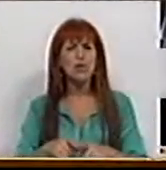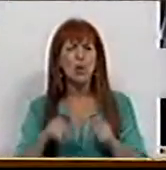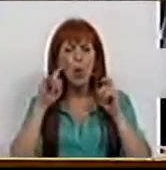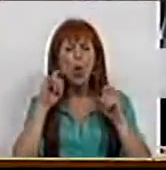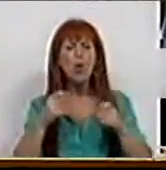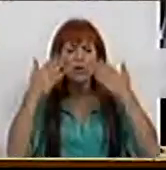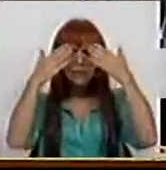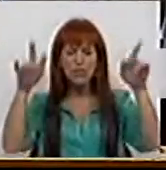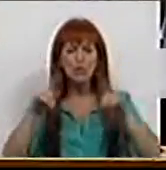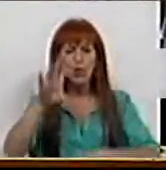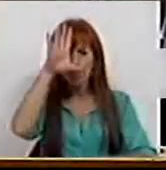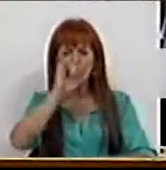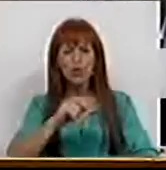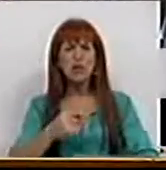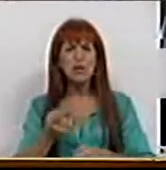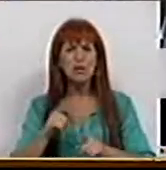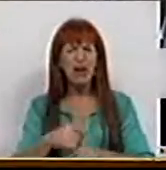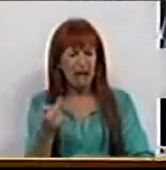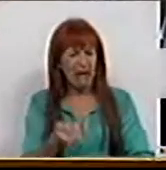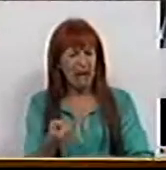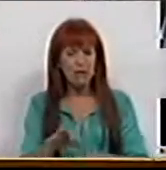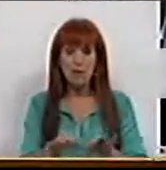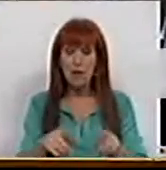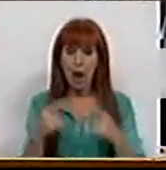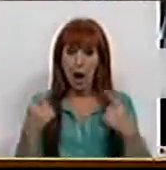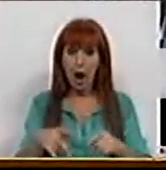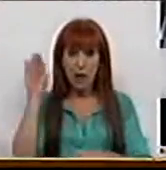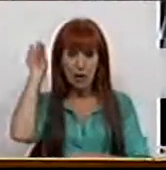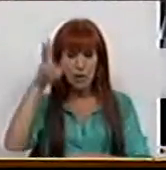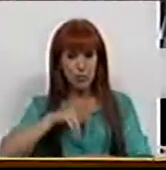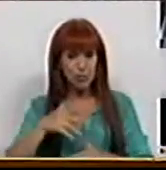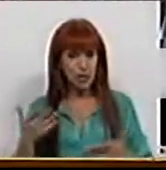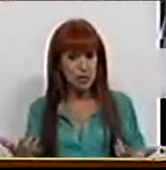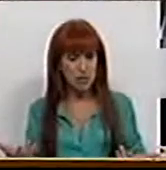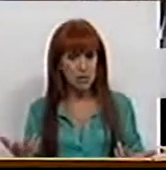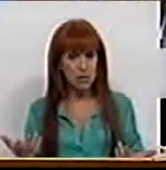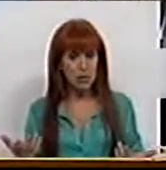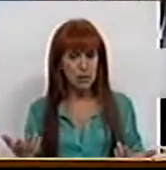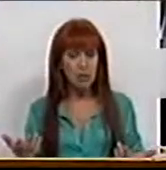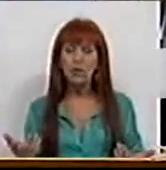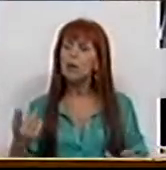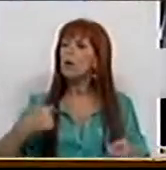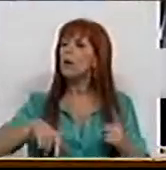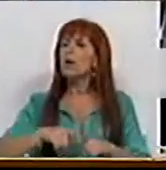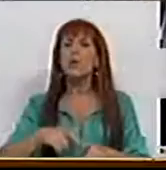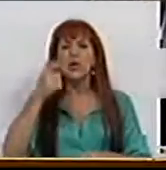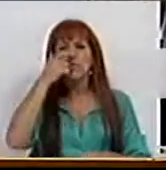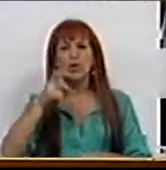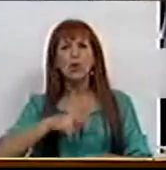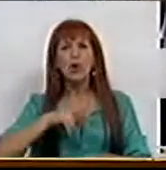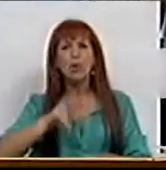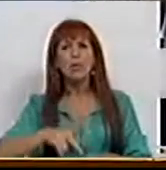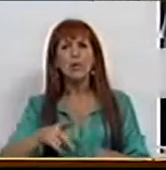controle democrático do Estado é tão débil como aquele que existe na República Portuguesa? Nós, os cidadãos